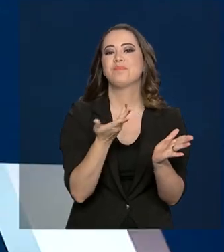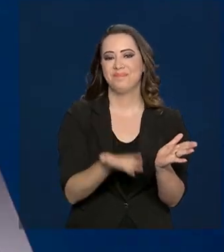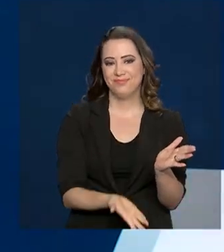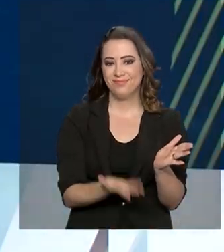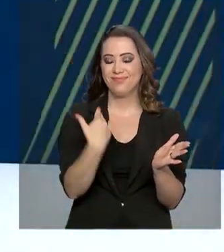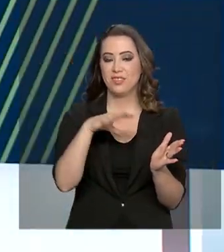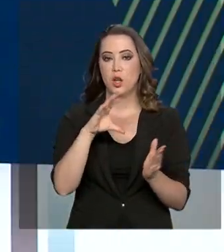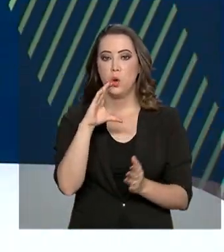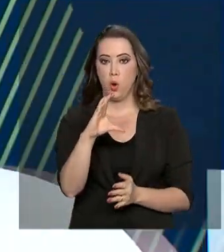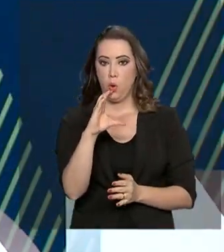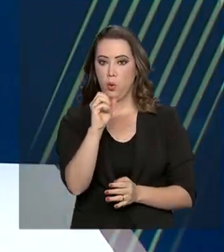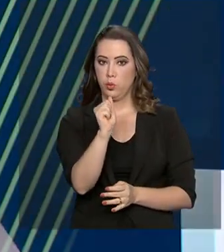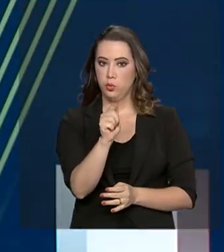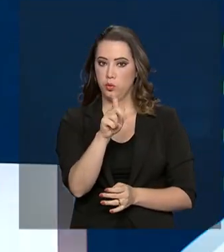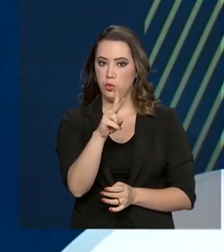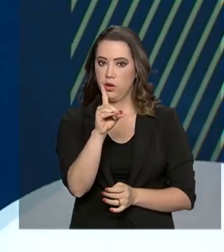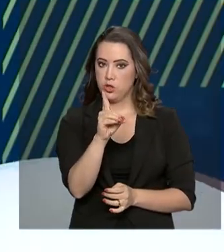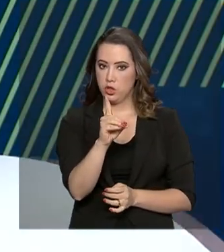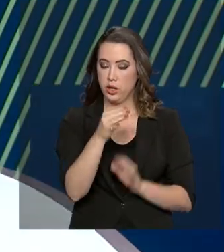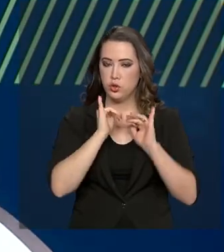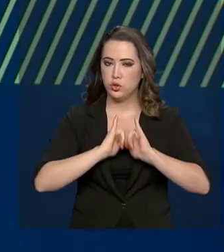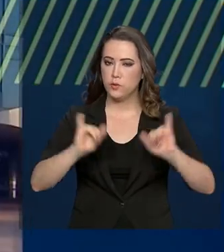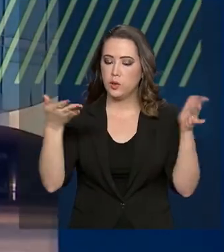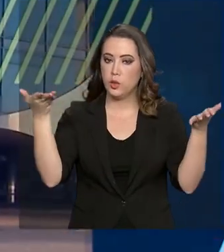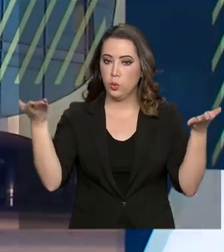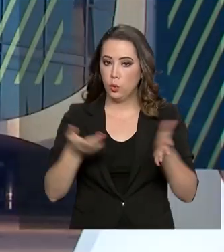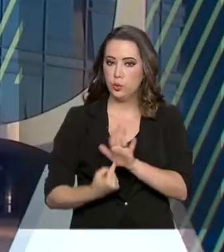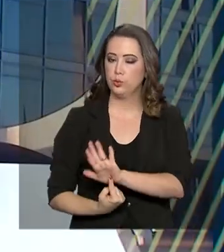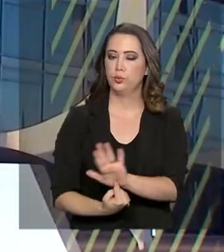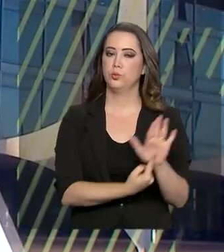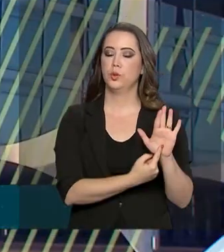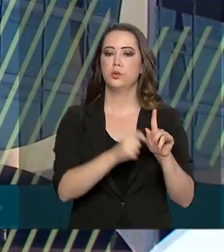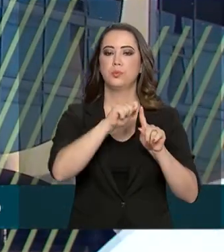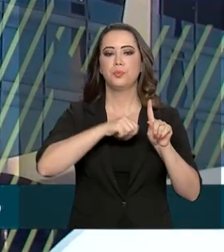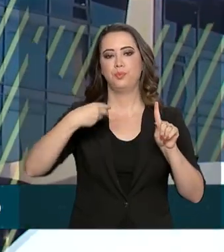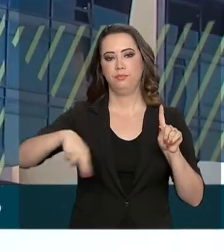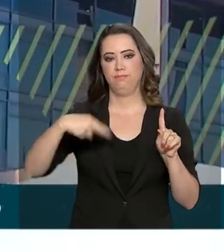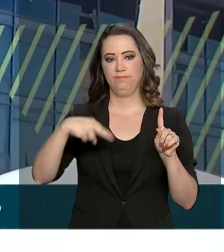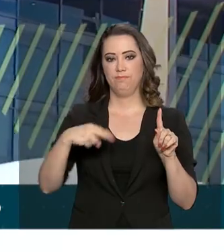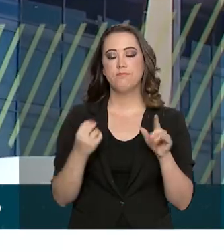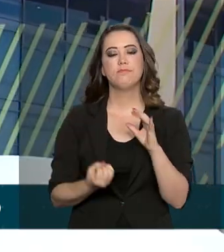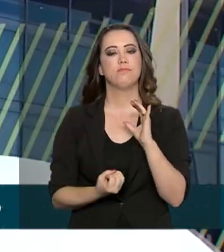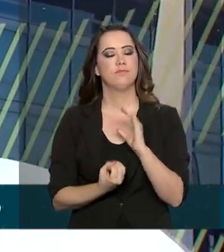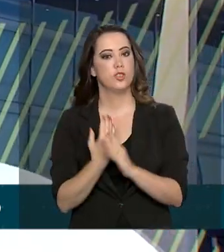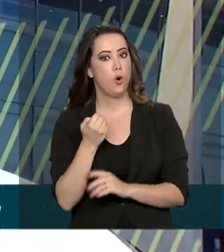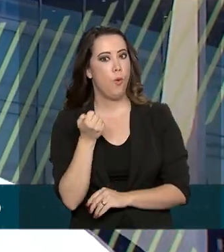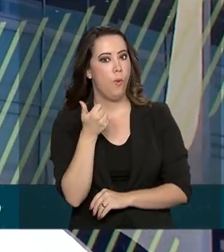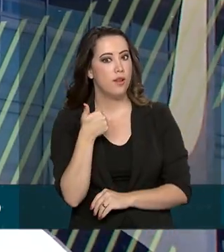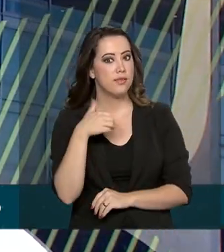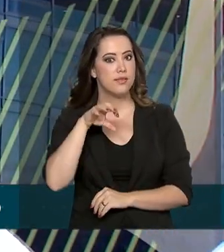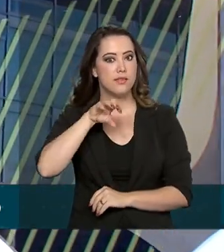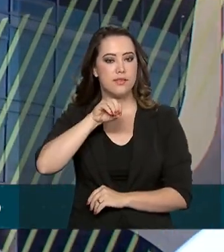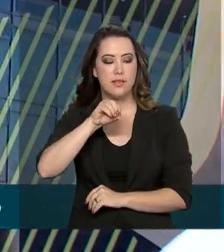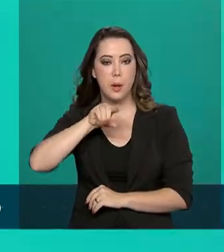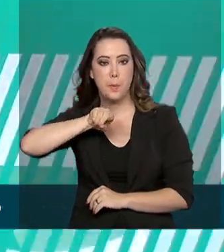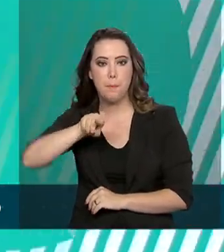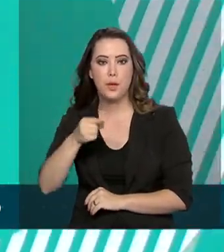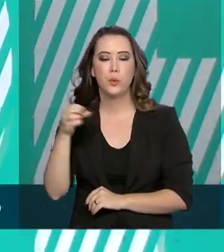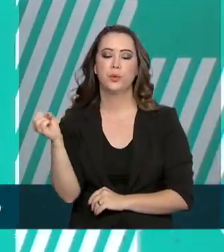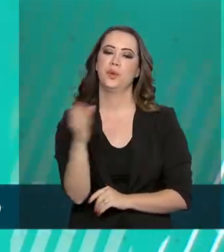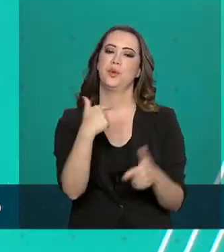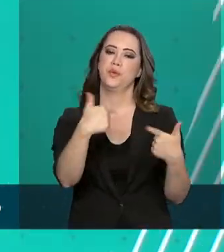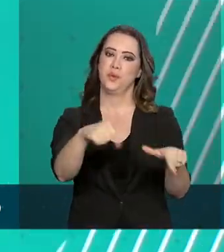de Empregados e Desempregados, divulgados hoje, mostram que em novembro foram criados quase 100 mil novos